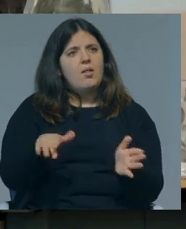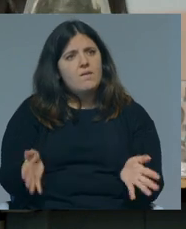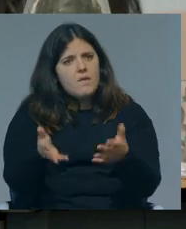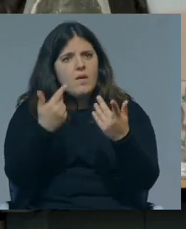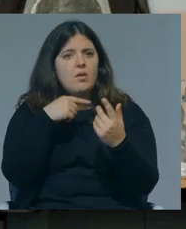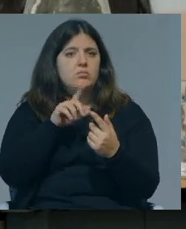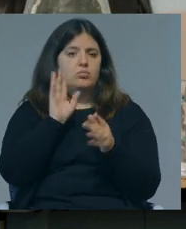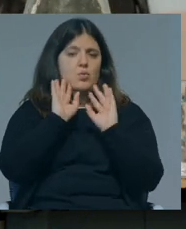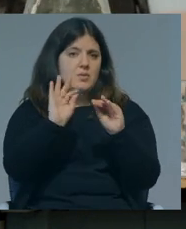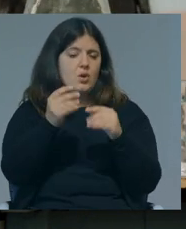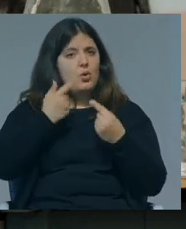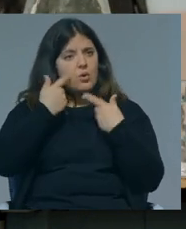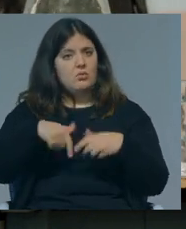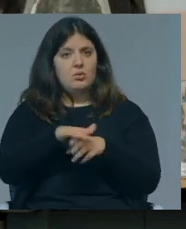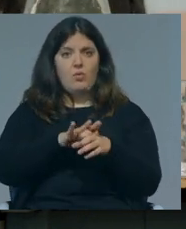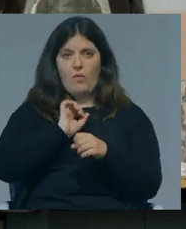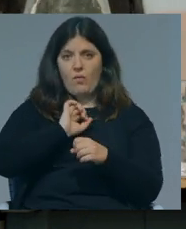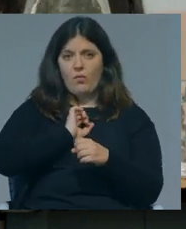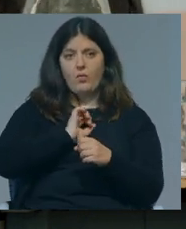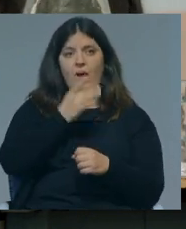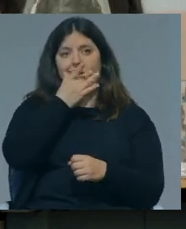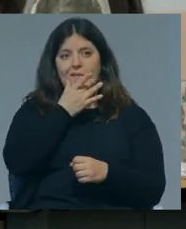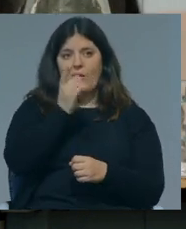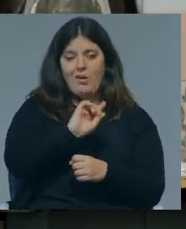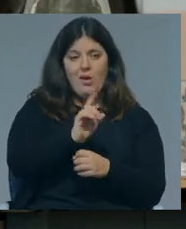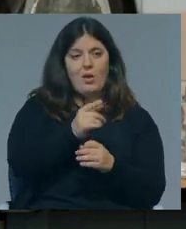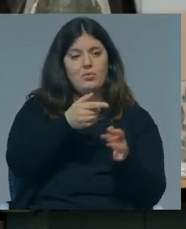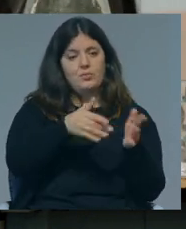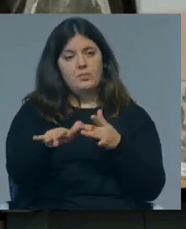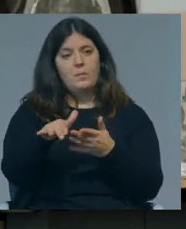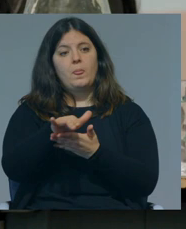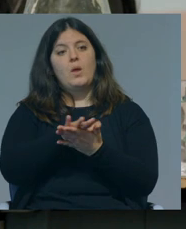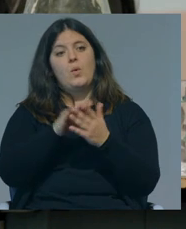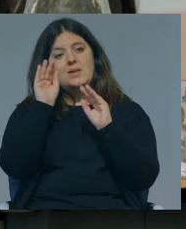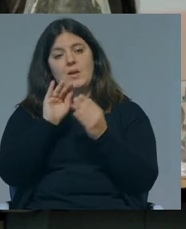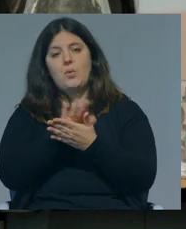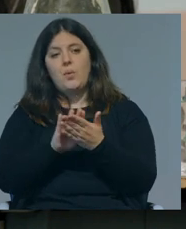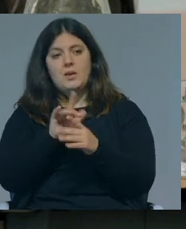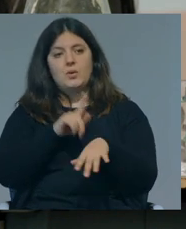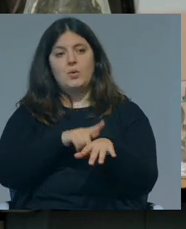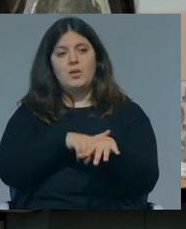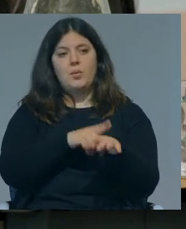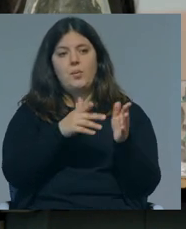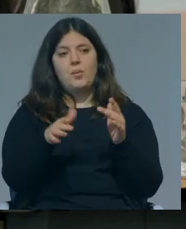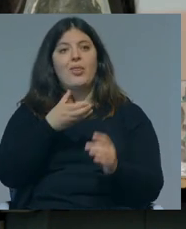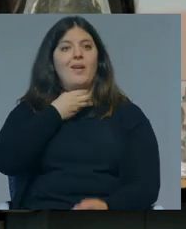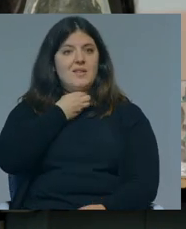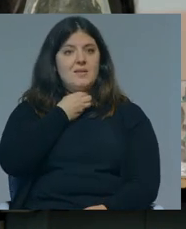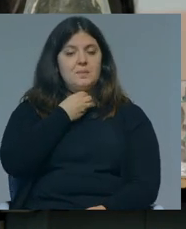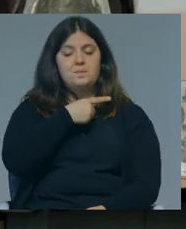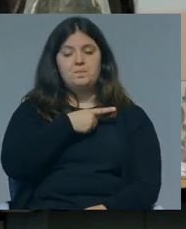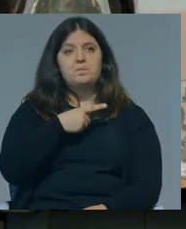ensino. Eu, no meu caso, não foi o Cavaco Silva, mas já passei pelo ensino básico precisamente na altura da crise